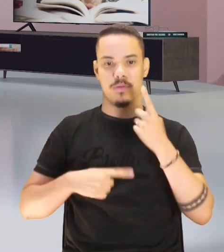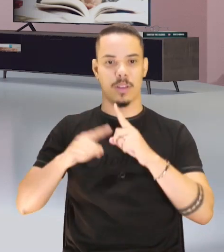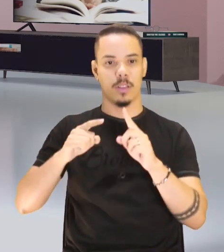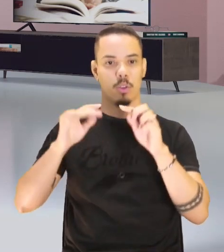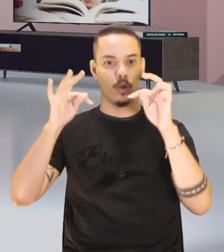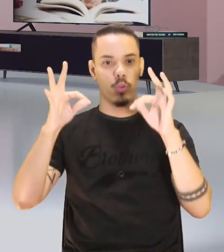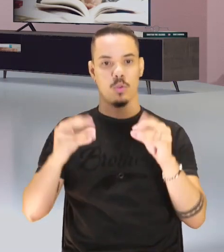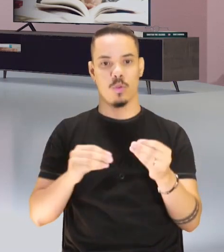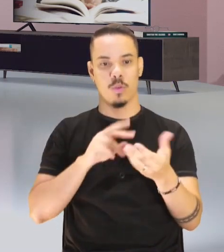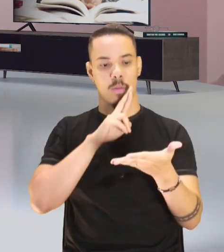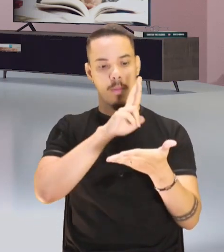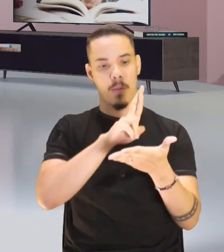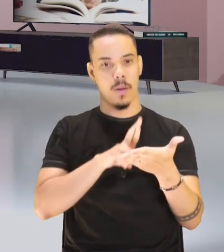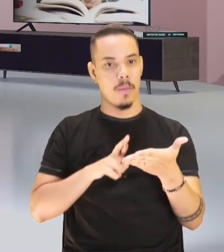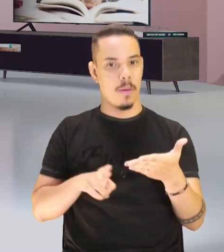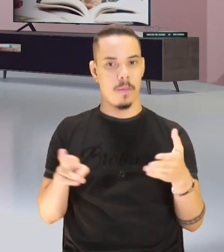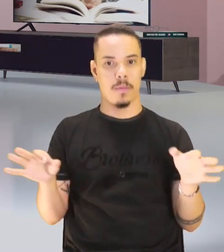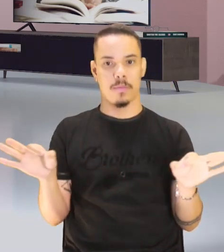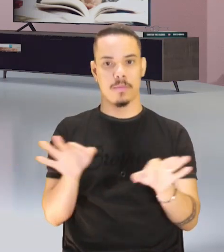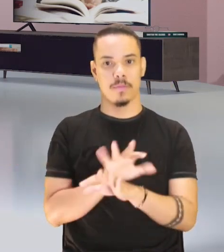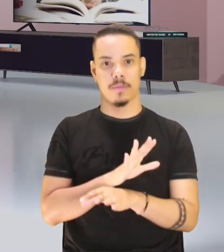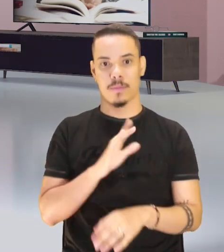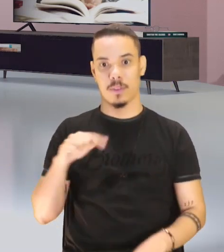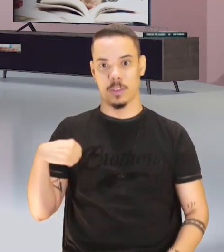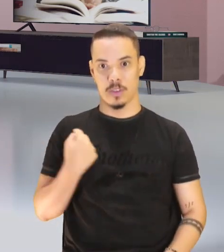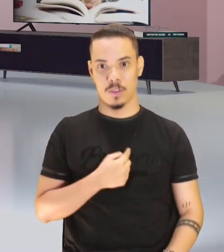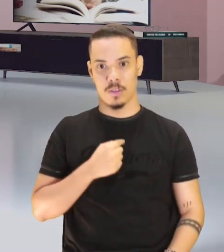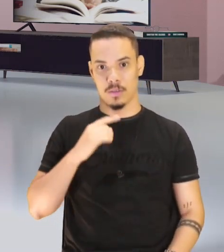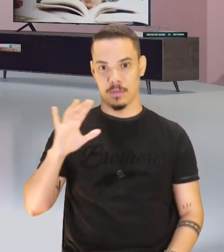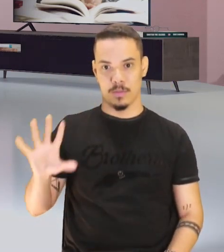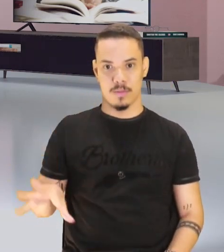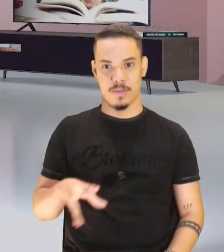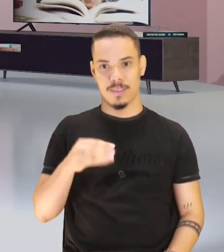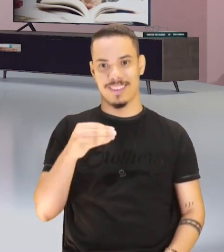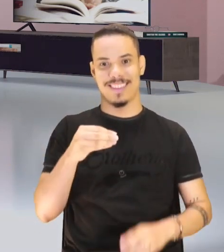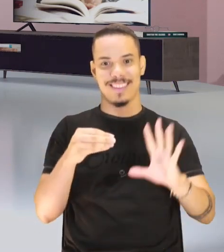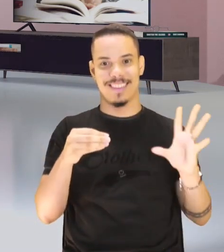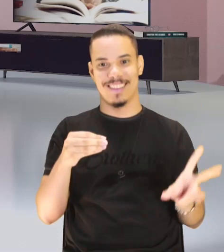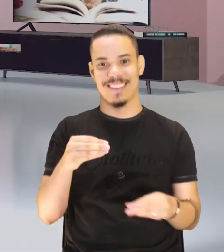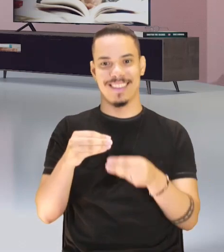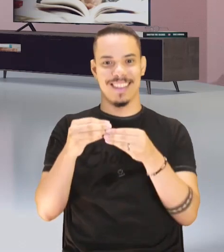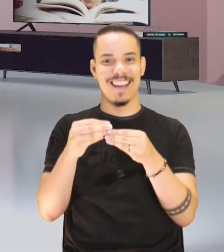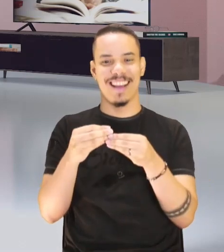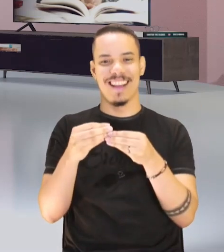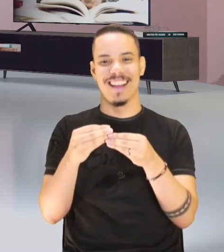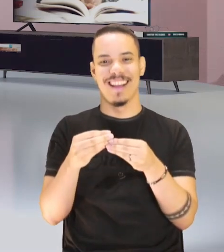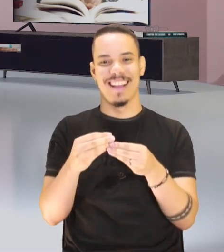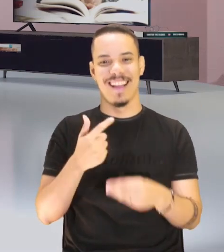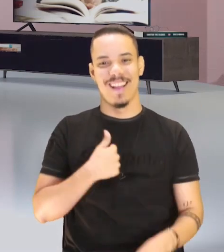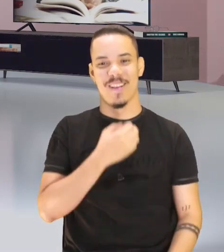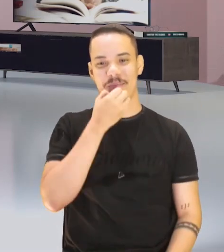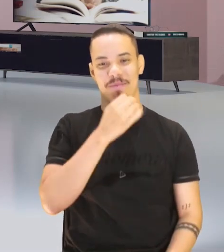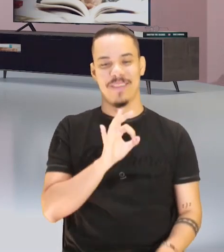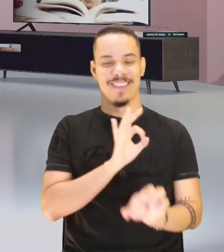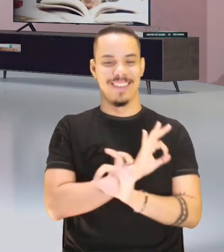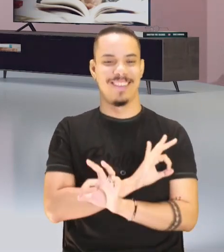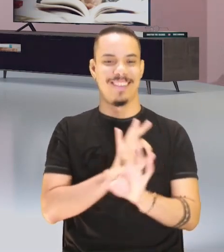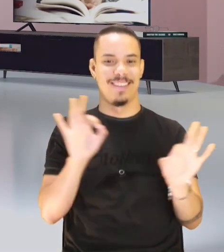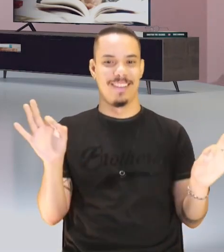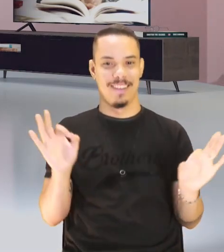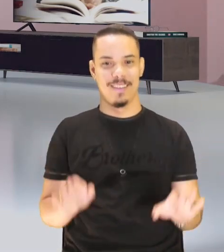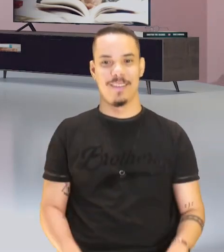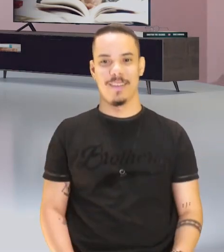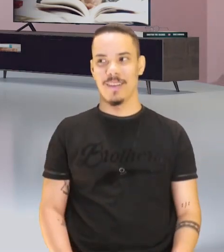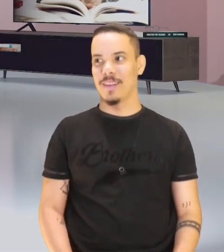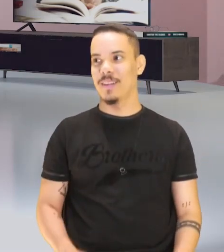aqui, ó. Uniu a útil ao agradável. Ai, eu sou boa, né, de bordão? Pela fé, certo? Ou seja,